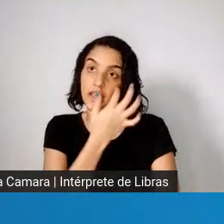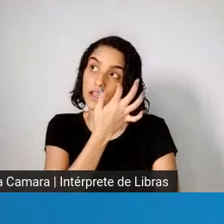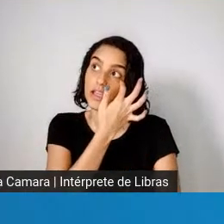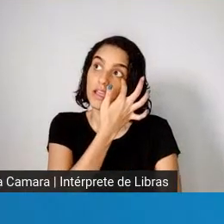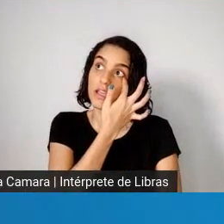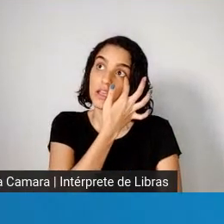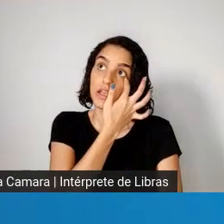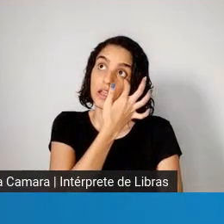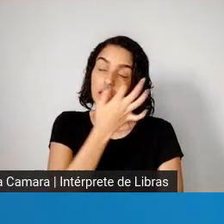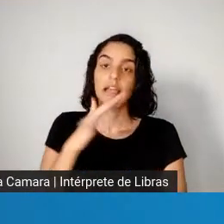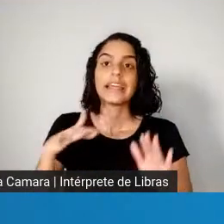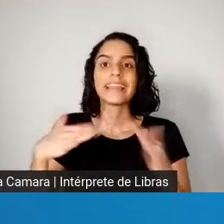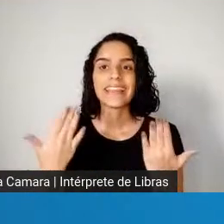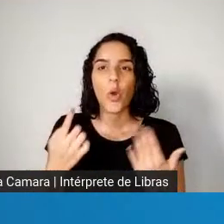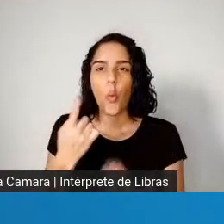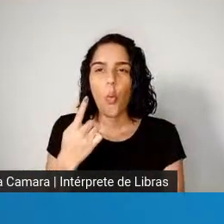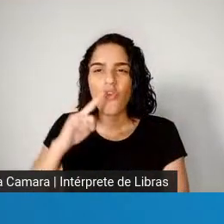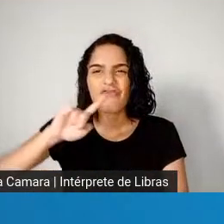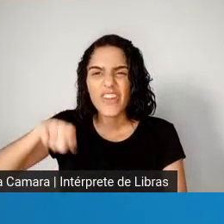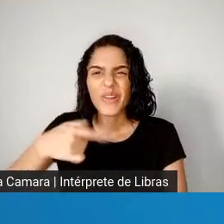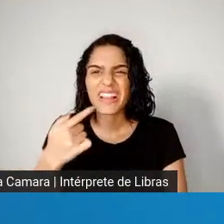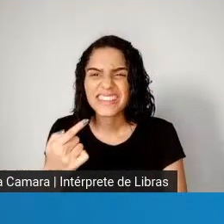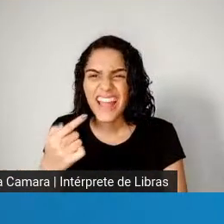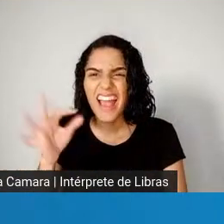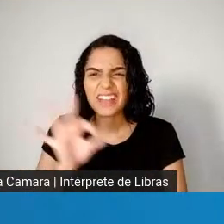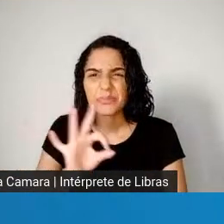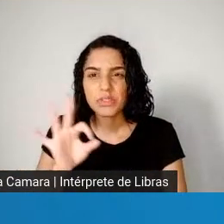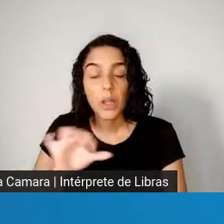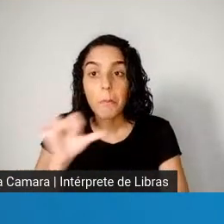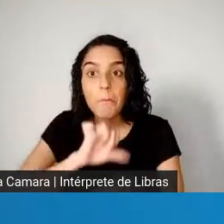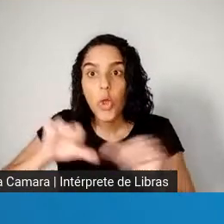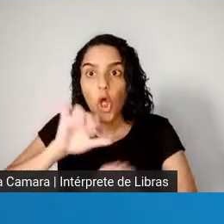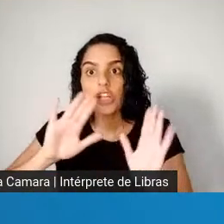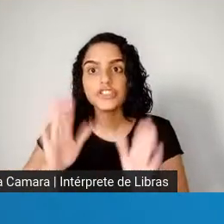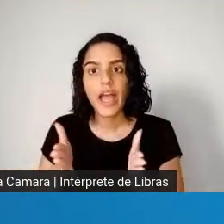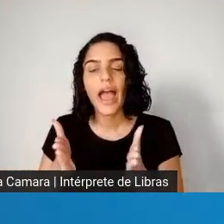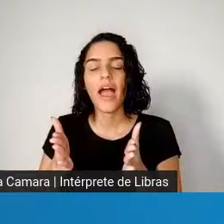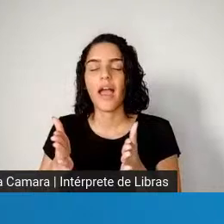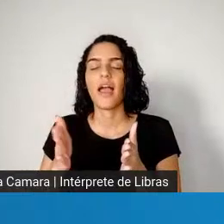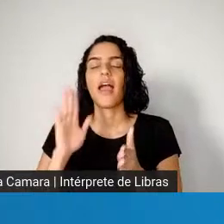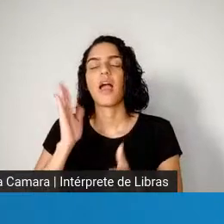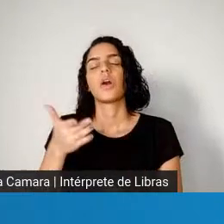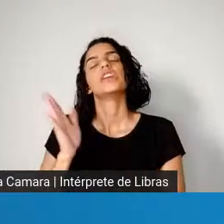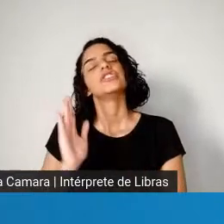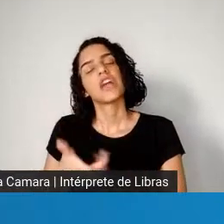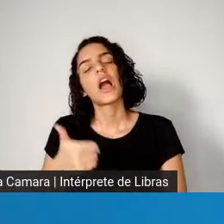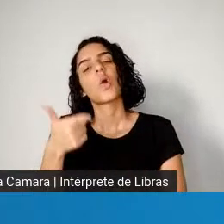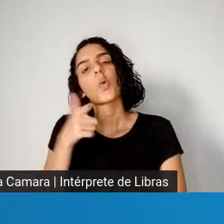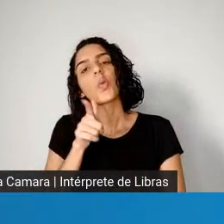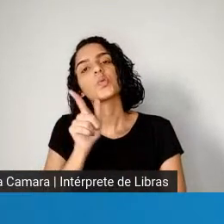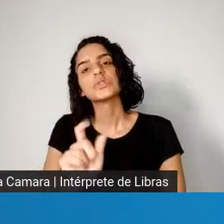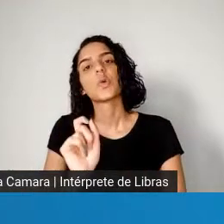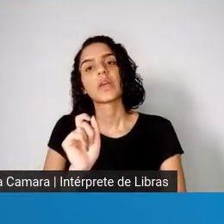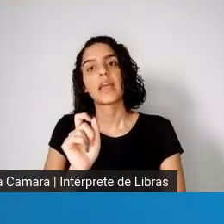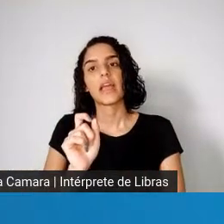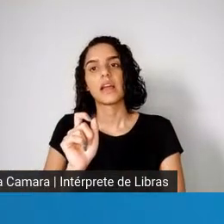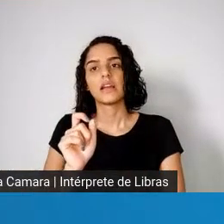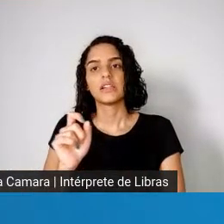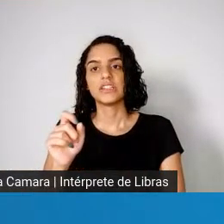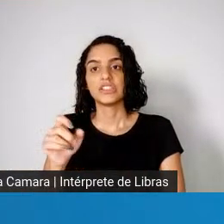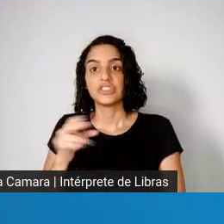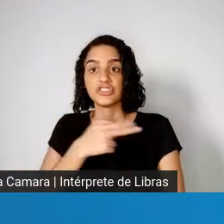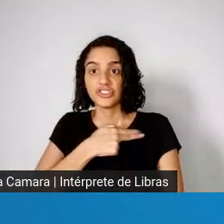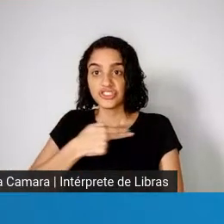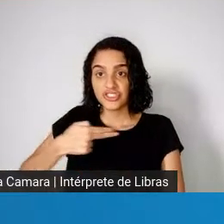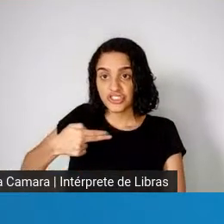Aquele quadro do 1,7%, etc., etc., mudou, porque a China, como país, então, que não é um país de